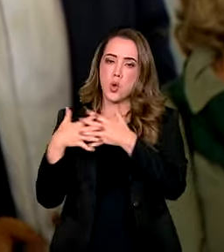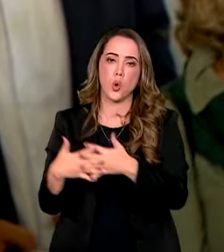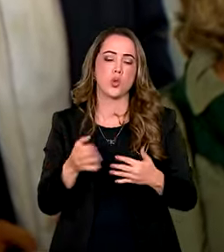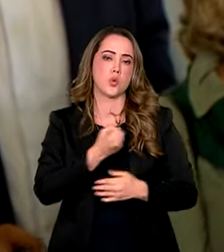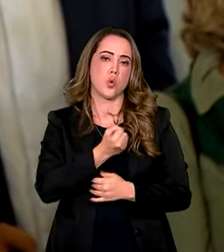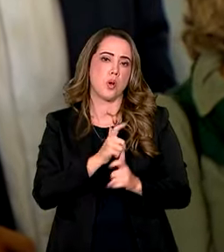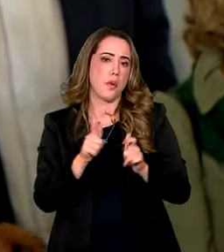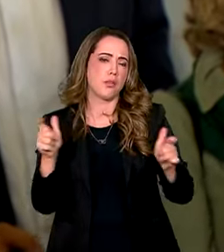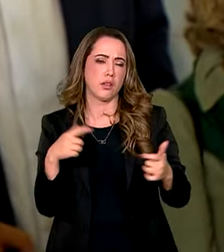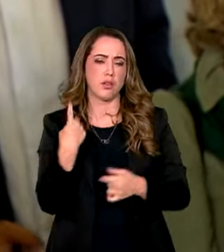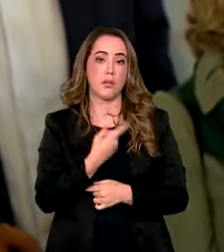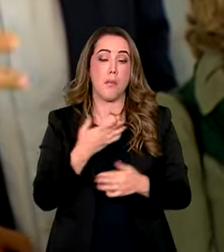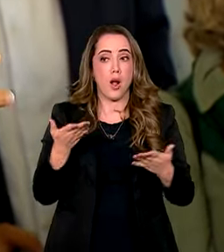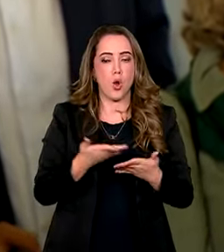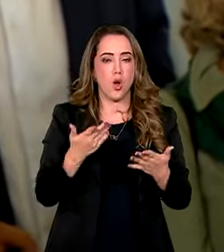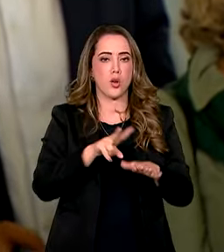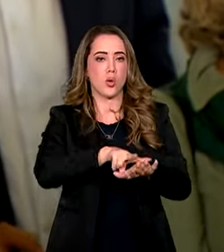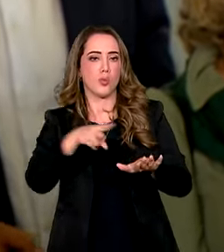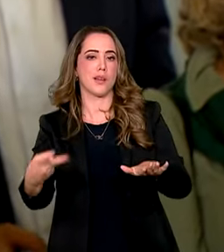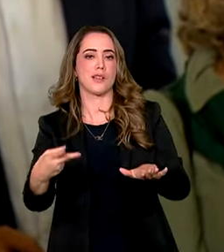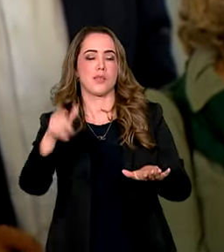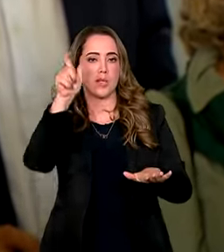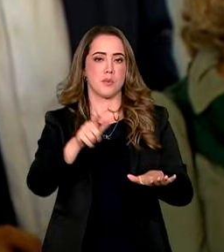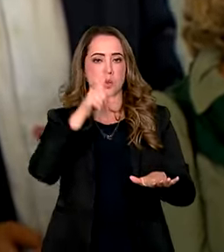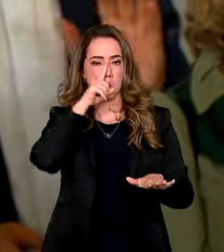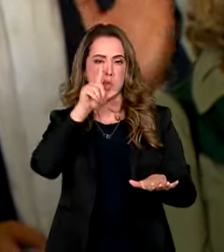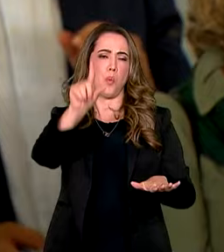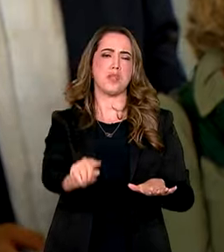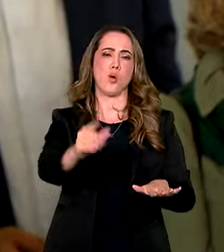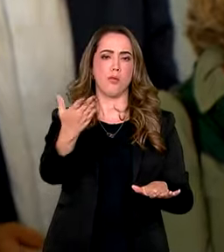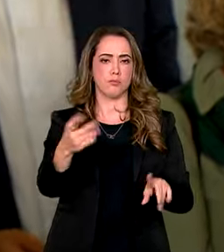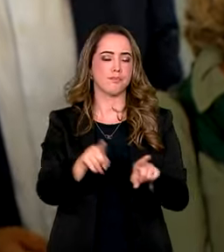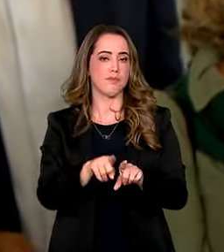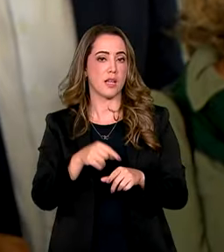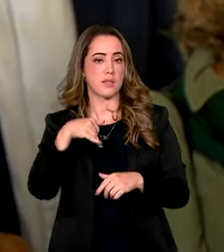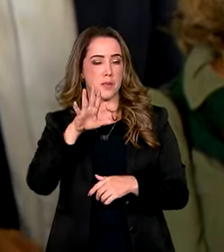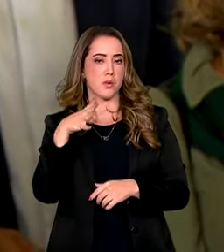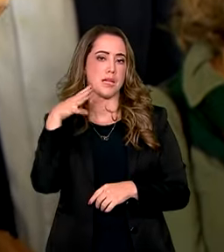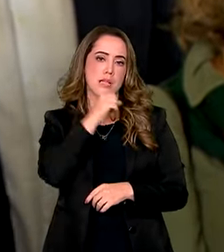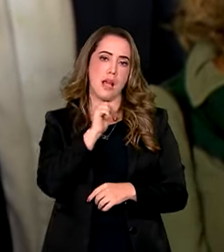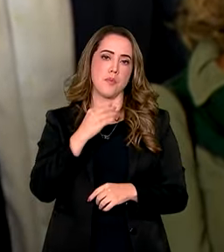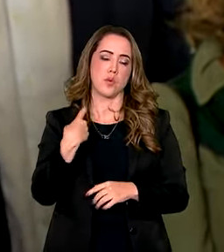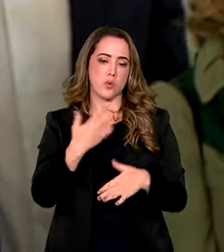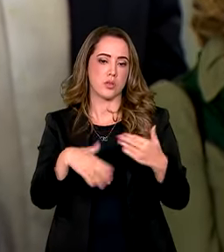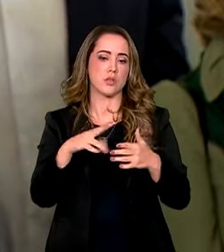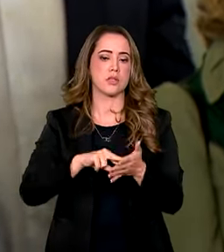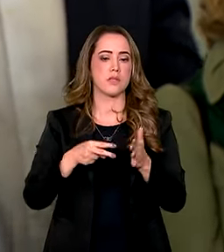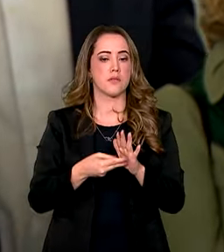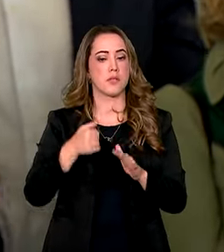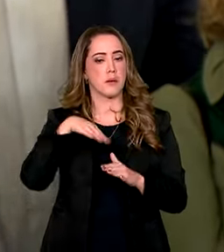vão se arriscar menos e vão agilizar a sua vida. Quando o cidadão agiliza a vida, significa mais crescimento